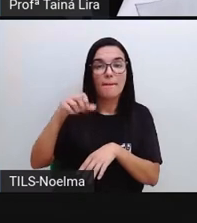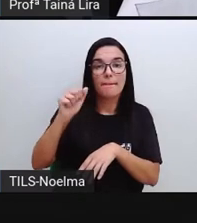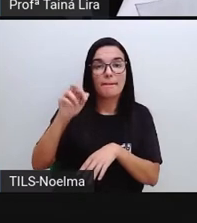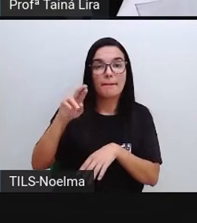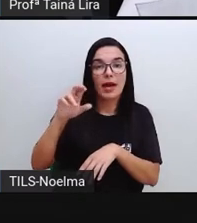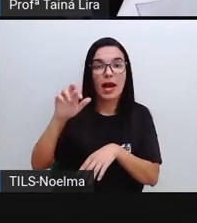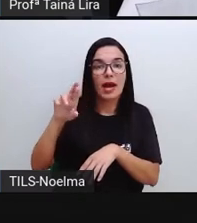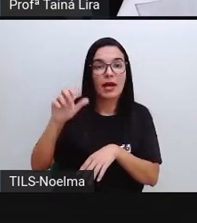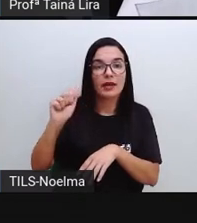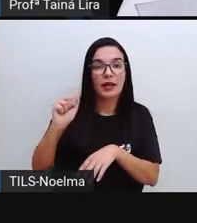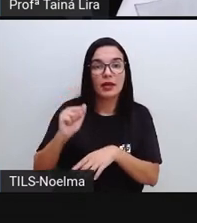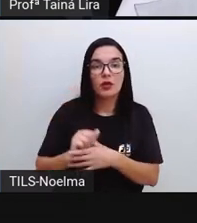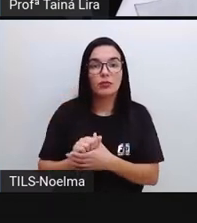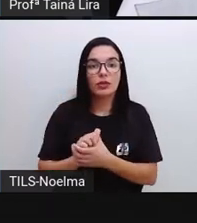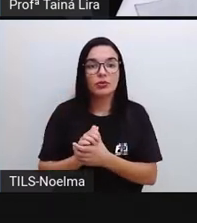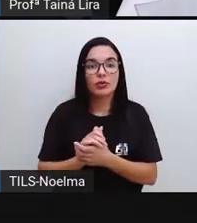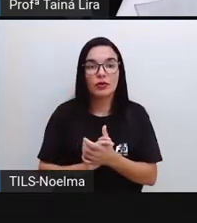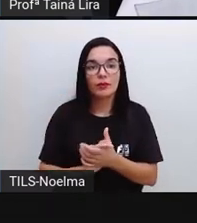E aí?